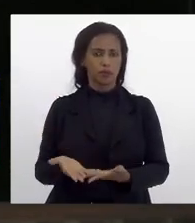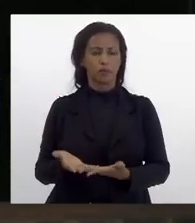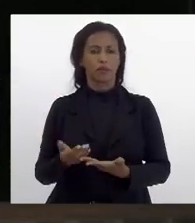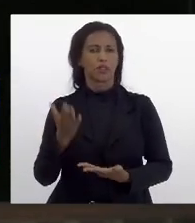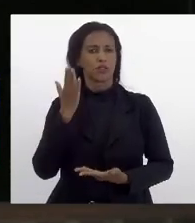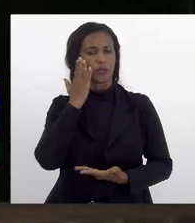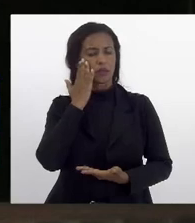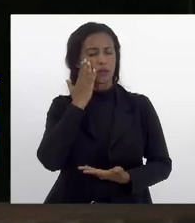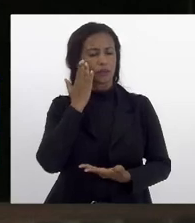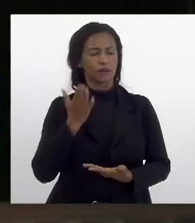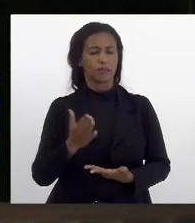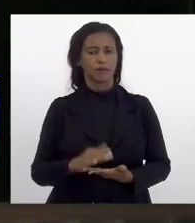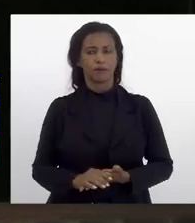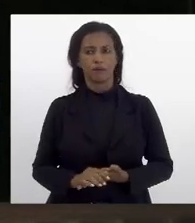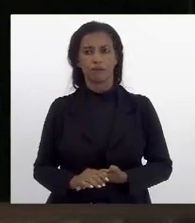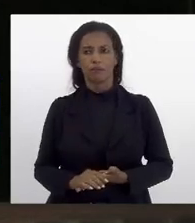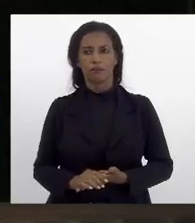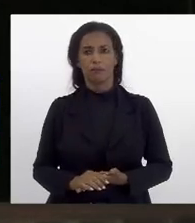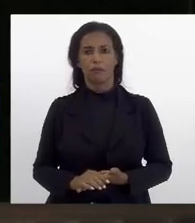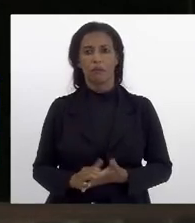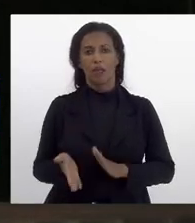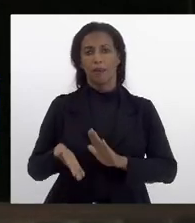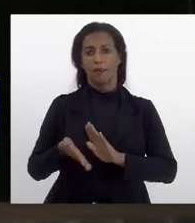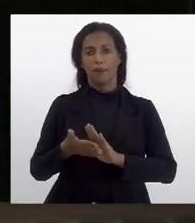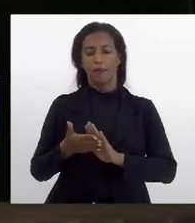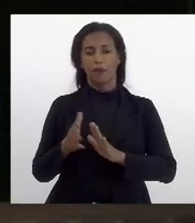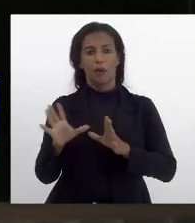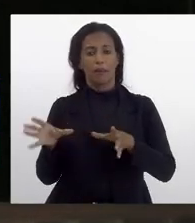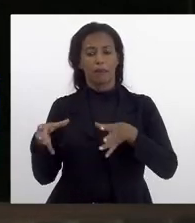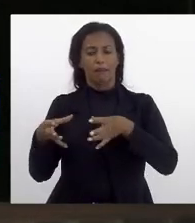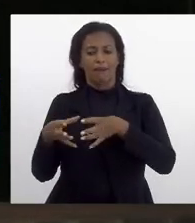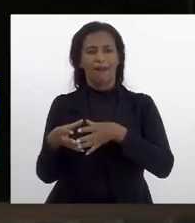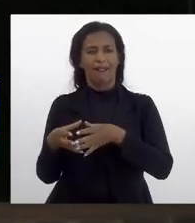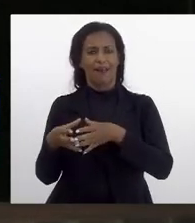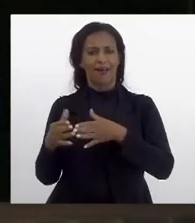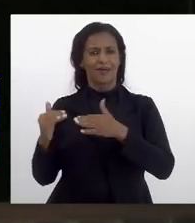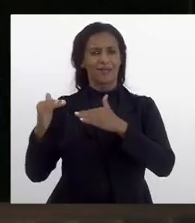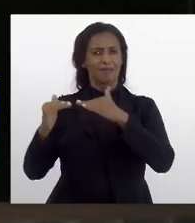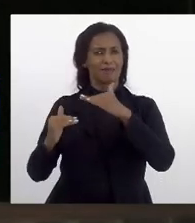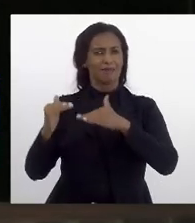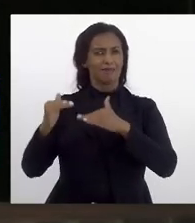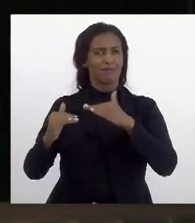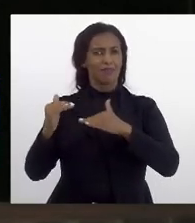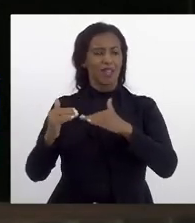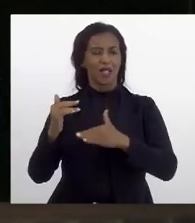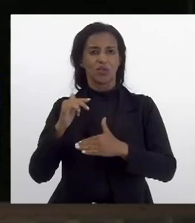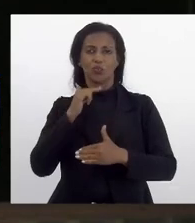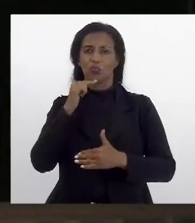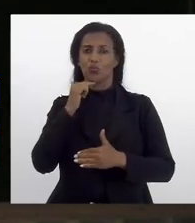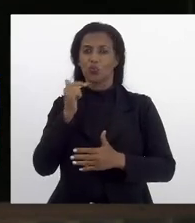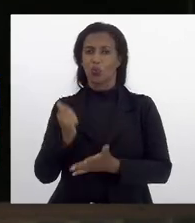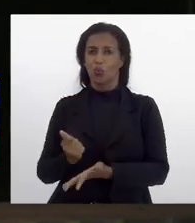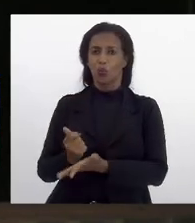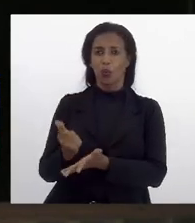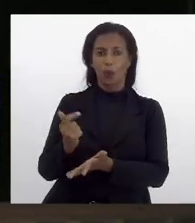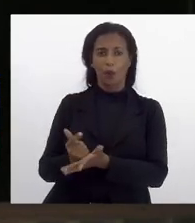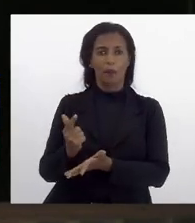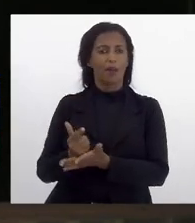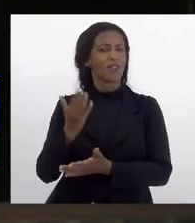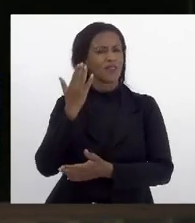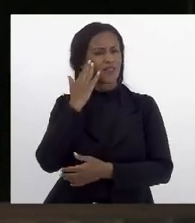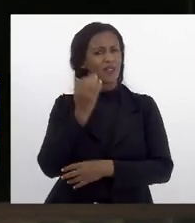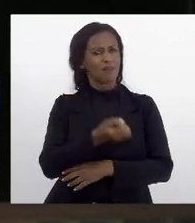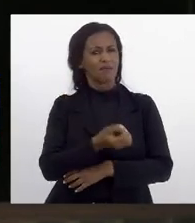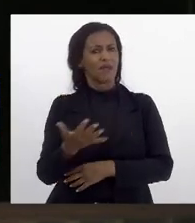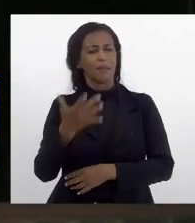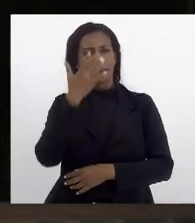sabe que a própria classe média vem perdendo o seu poder de compra e a gente sabe que milhares de